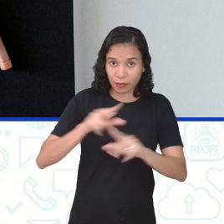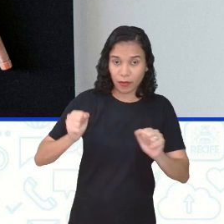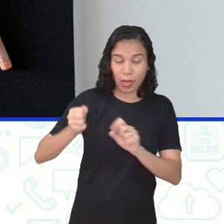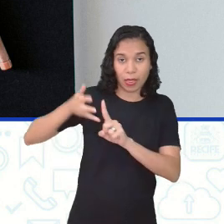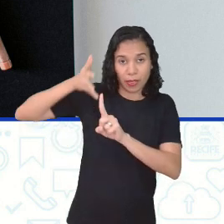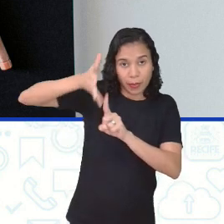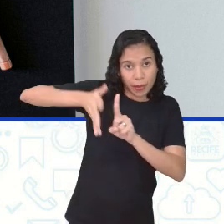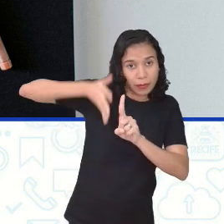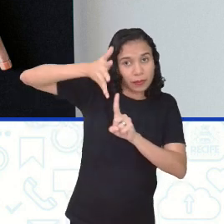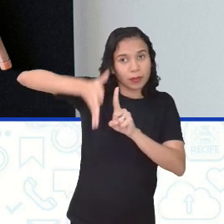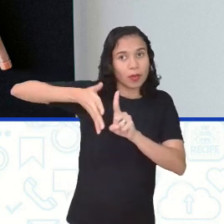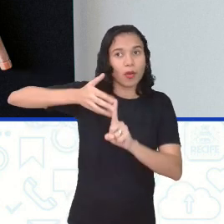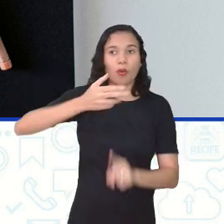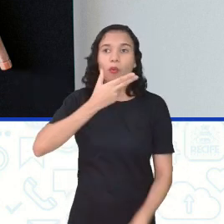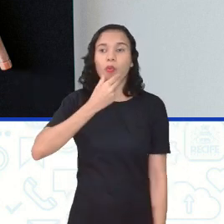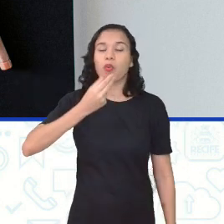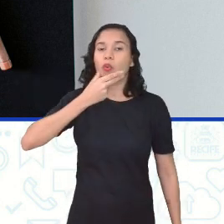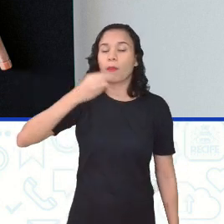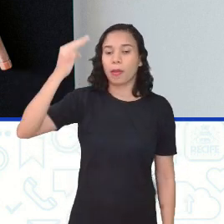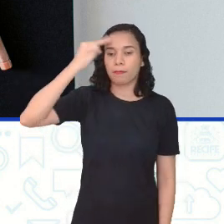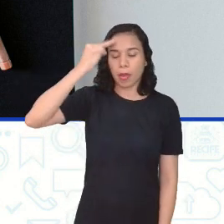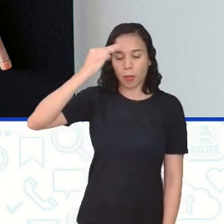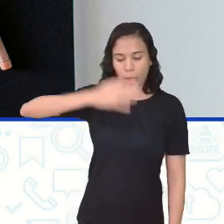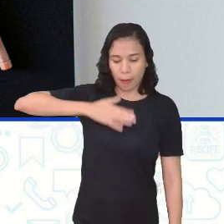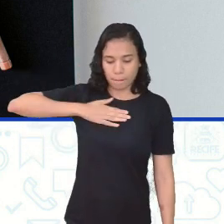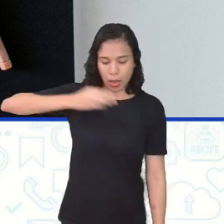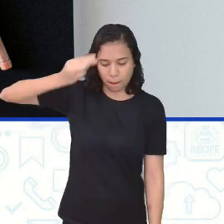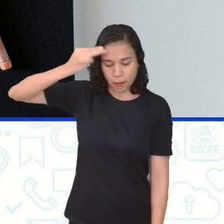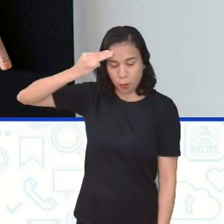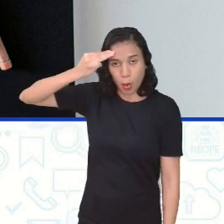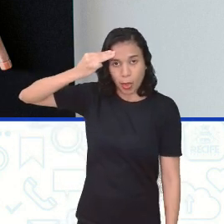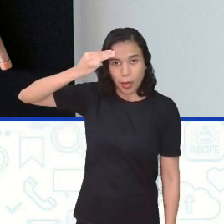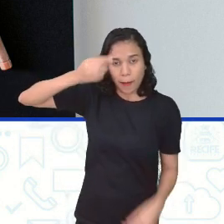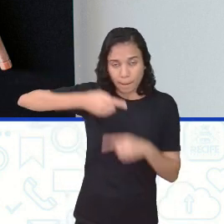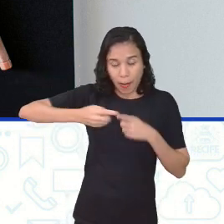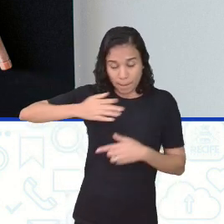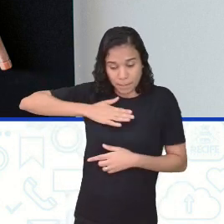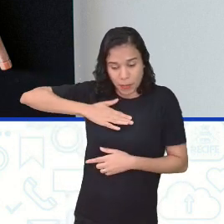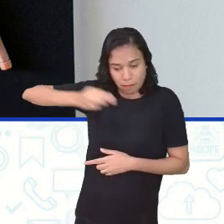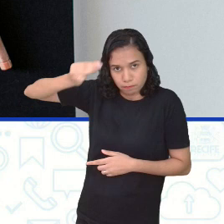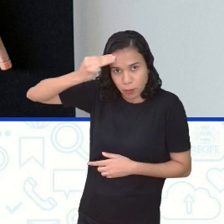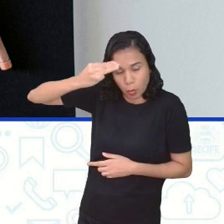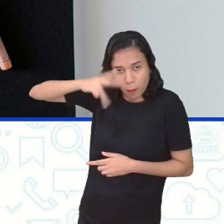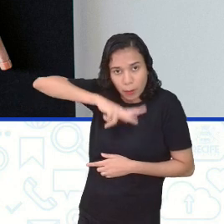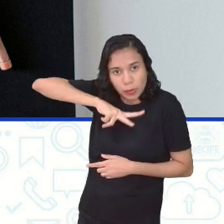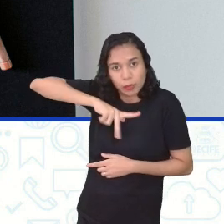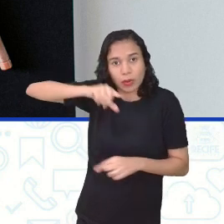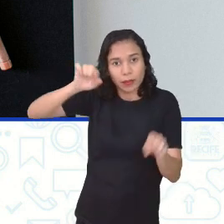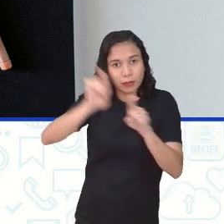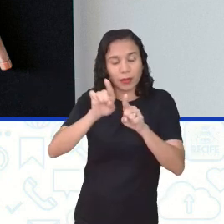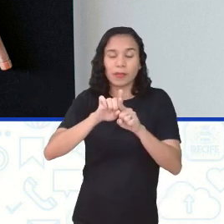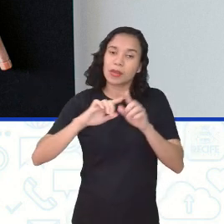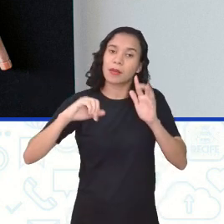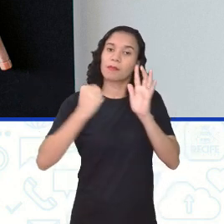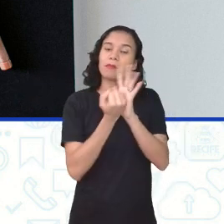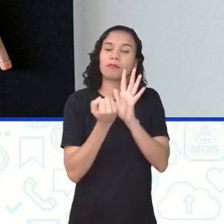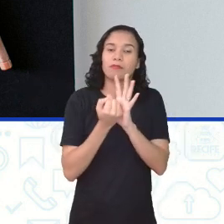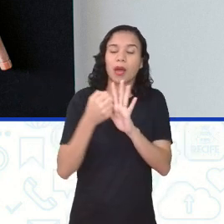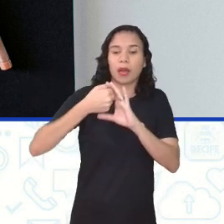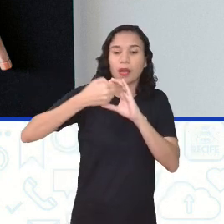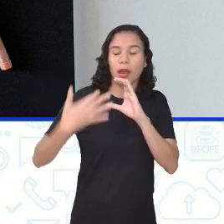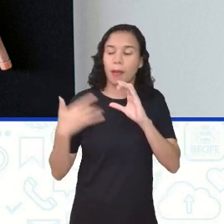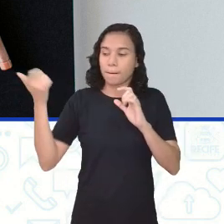que um homem memória, ele não vai falar da sua memória individual. Mas a sua memória individual, ela é marcada pela memória coletiva.